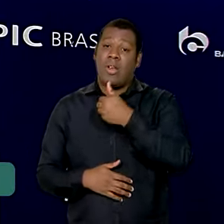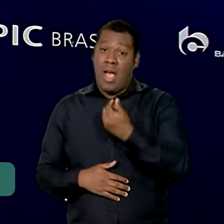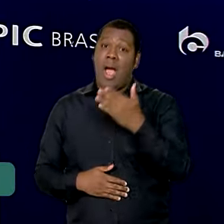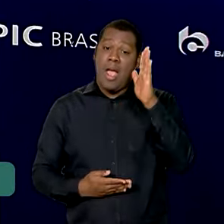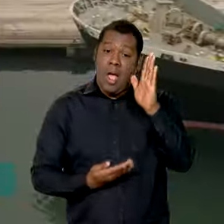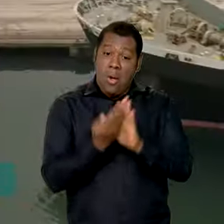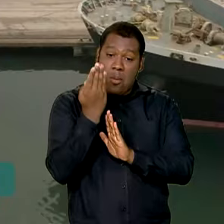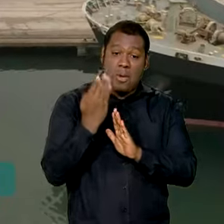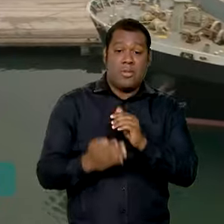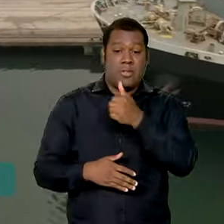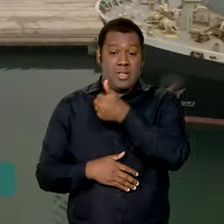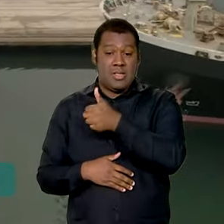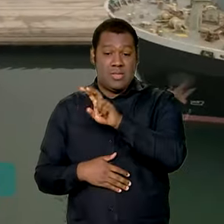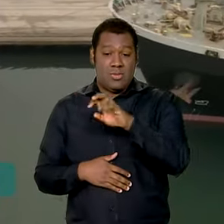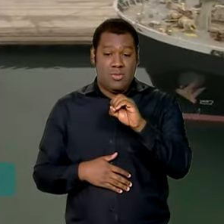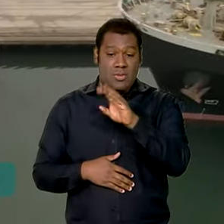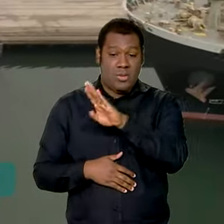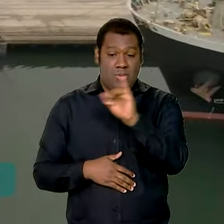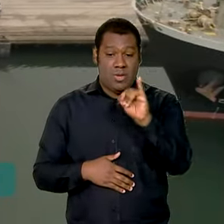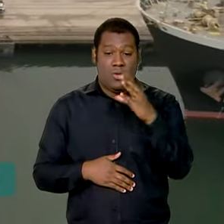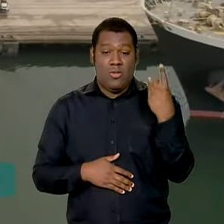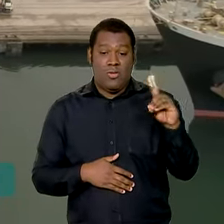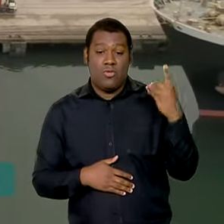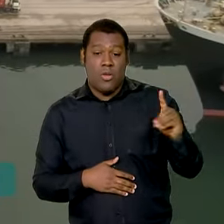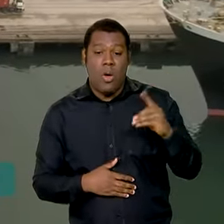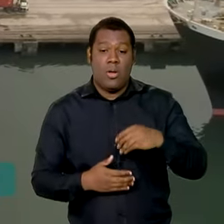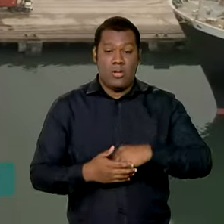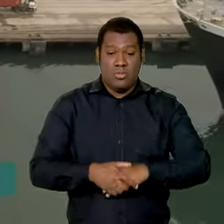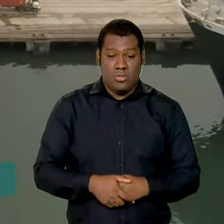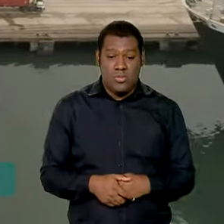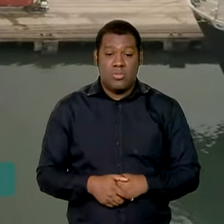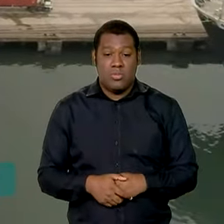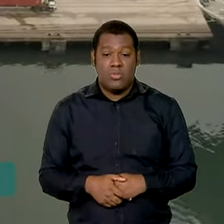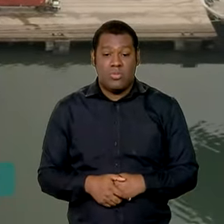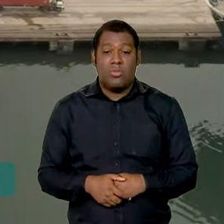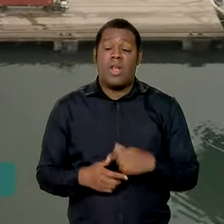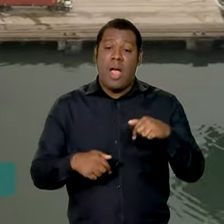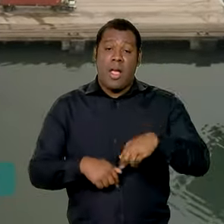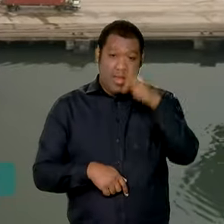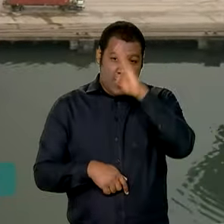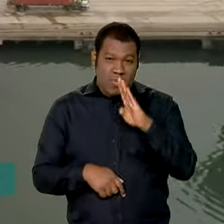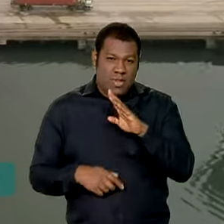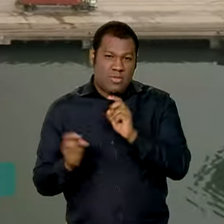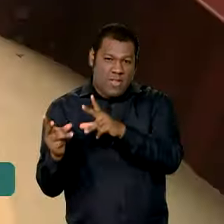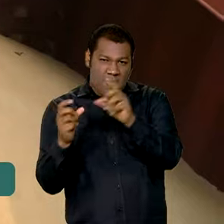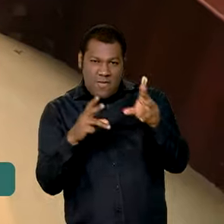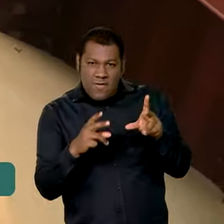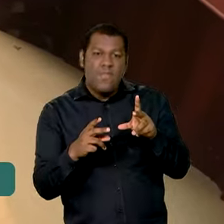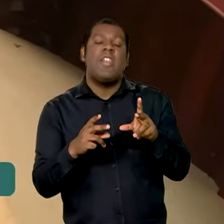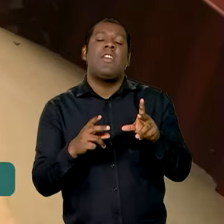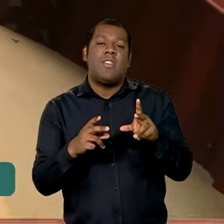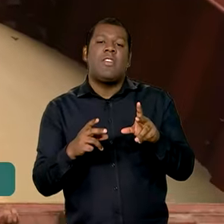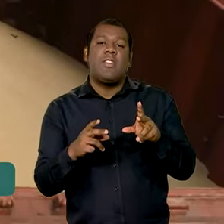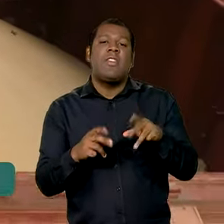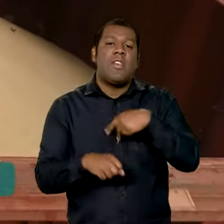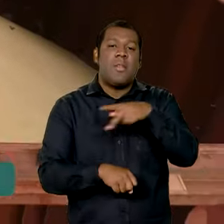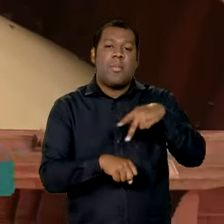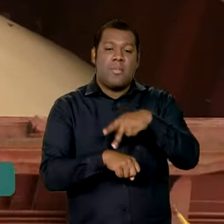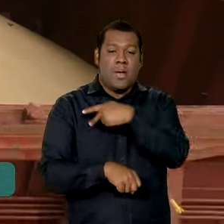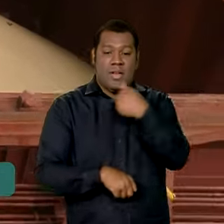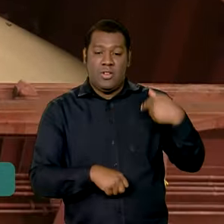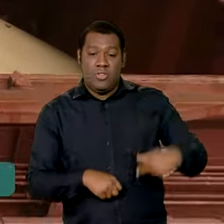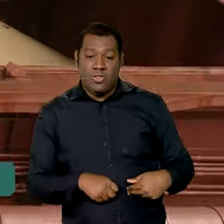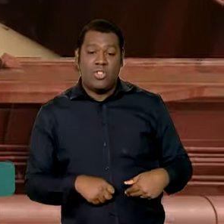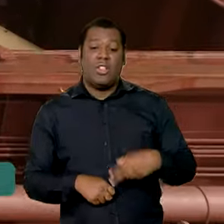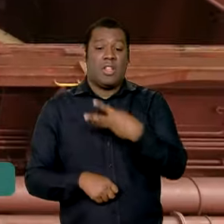de dólares. Mais de 38 bilhões de dólares exportados do Brasil para a China correspondem à venda de soja